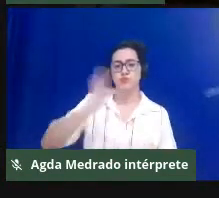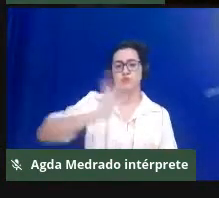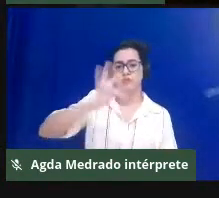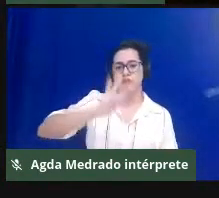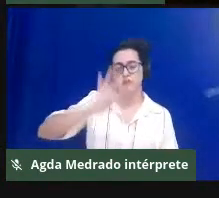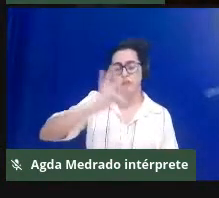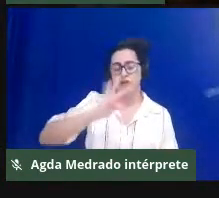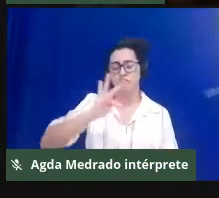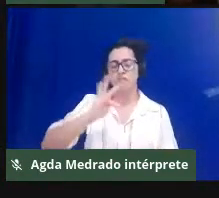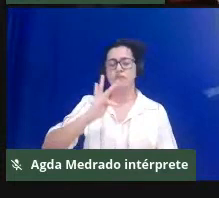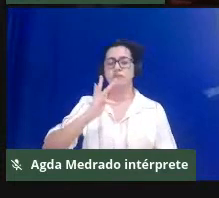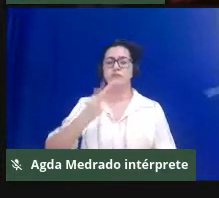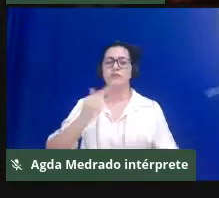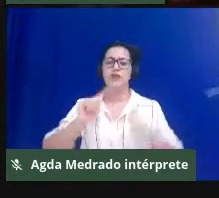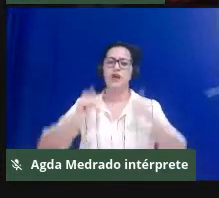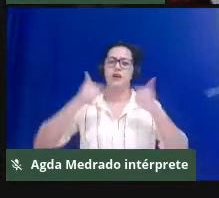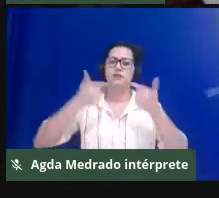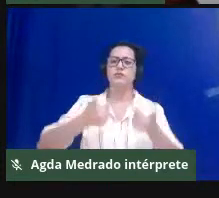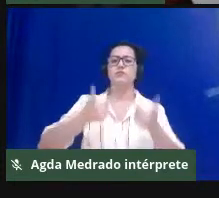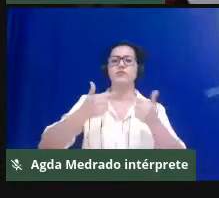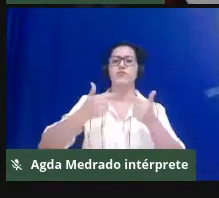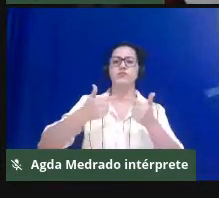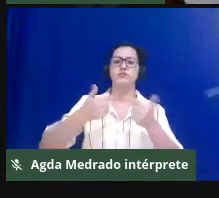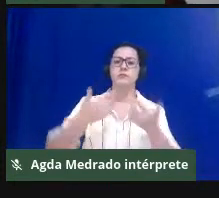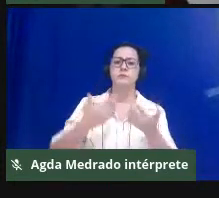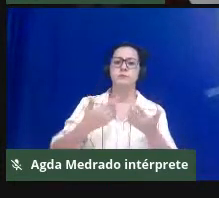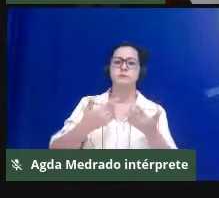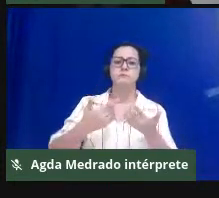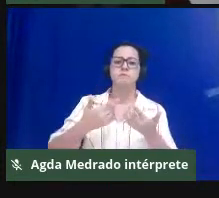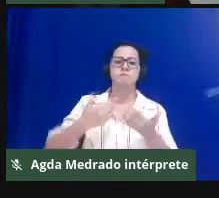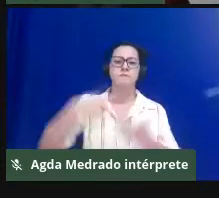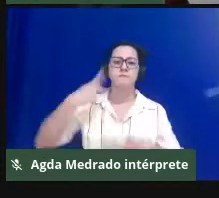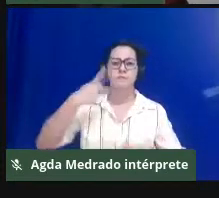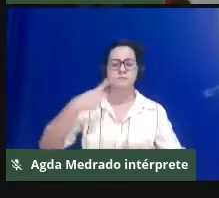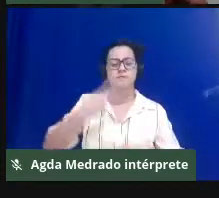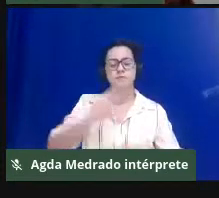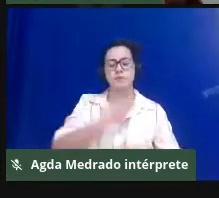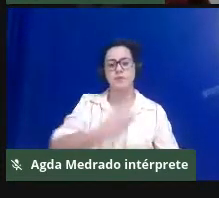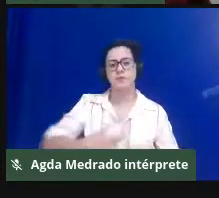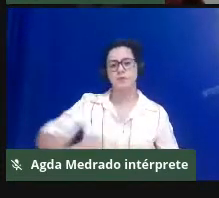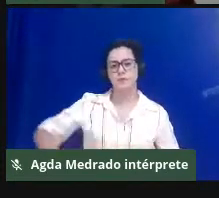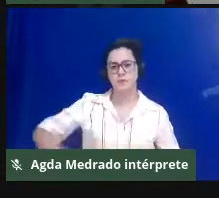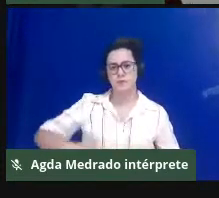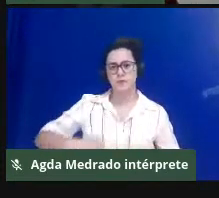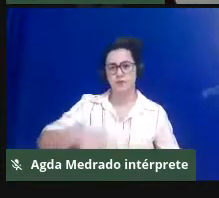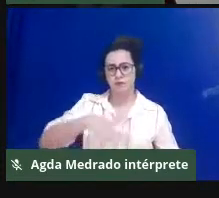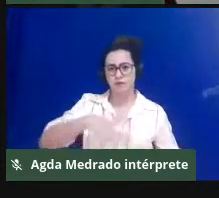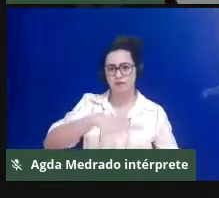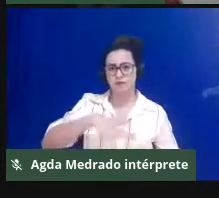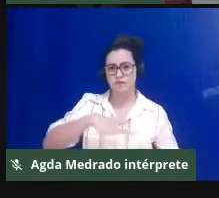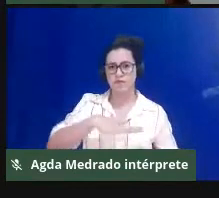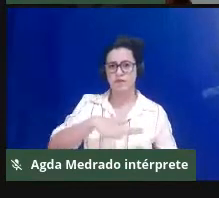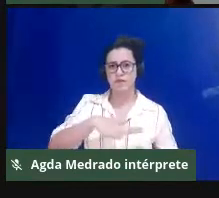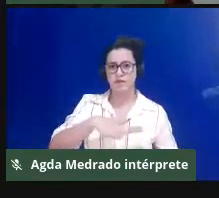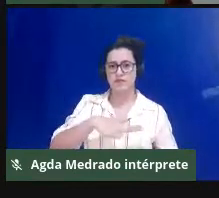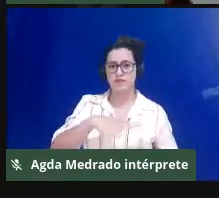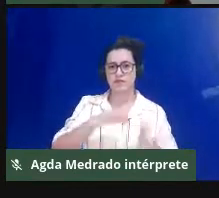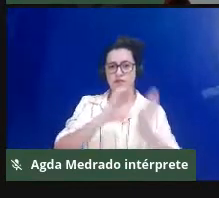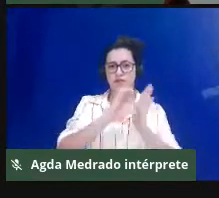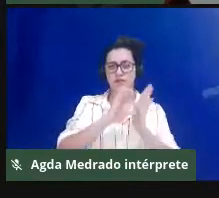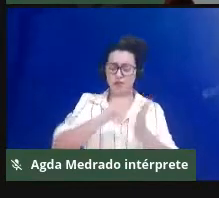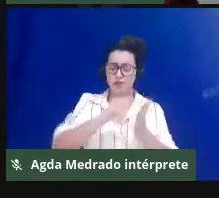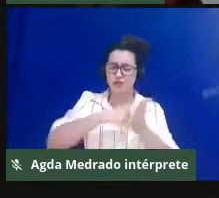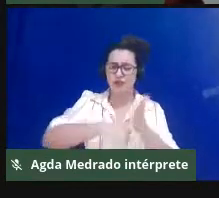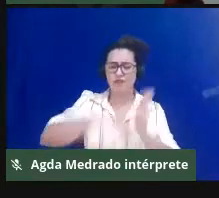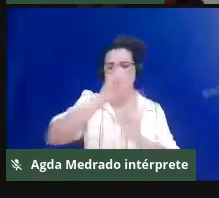expulsem essas comunidades dos seus territórios ou busquem expulsar essas comunidades dos seus territórios. No caso de Rio das